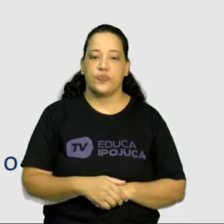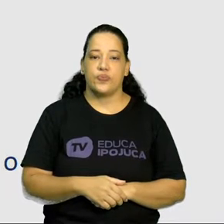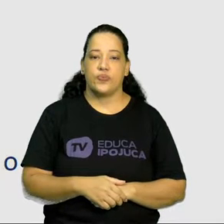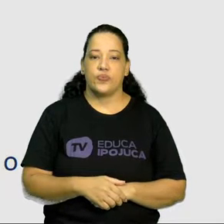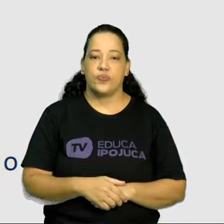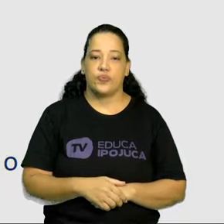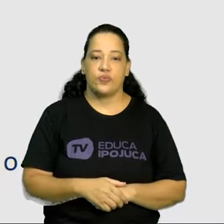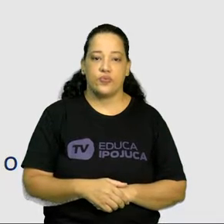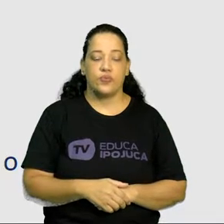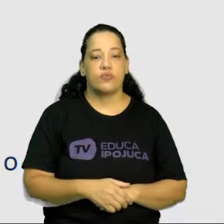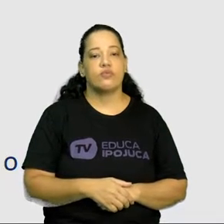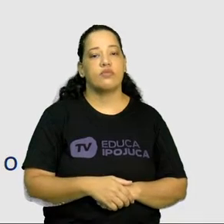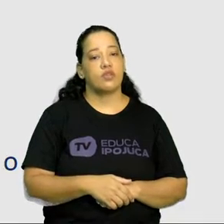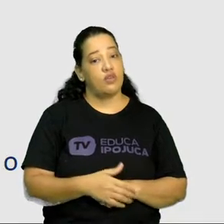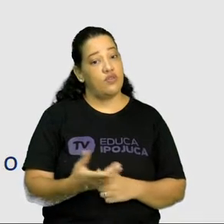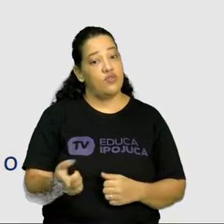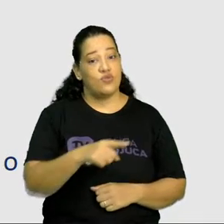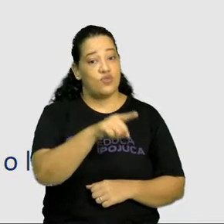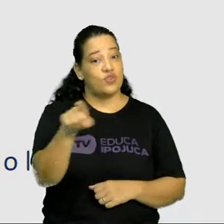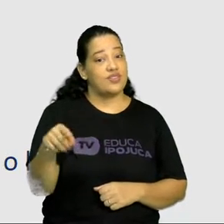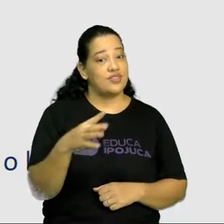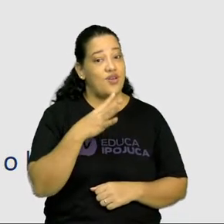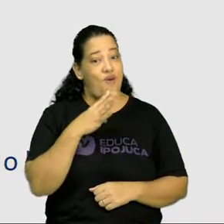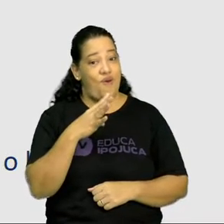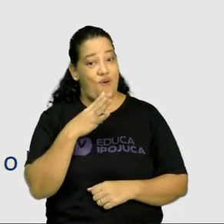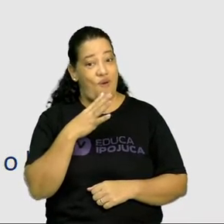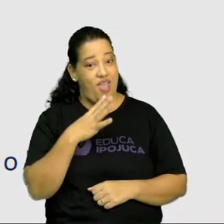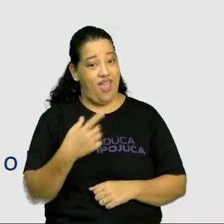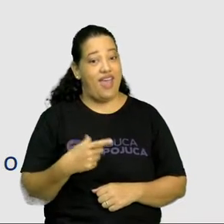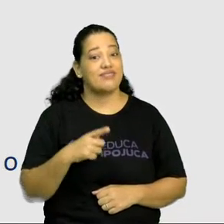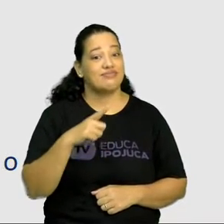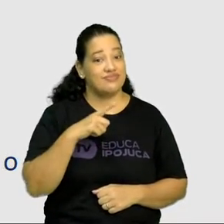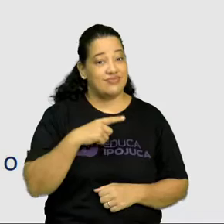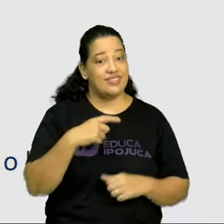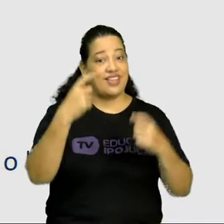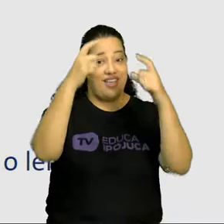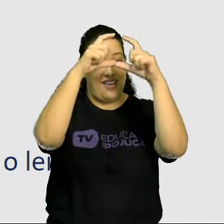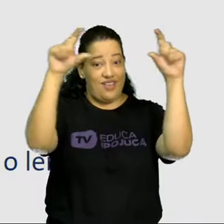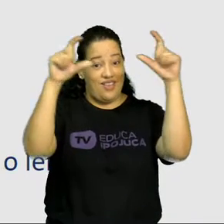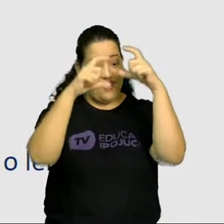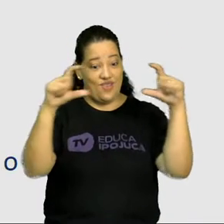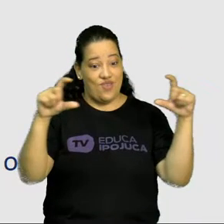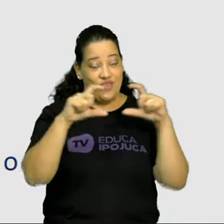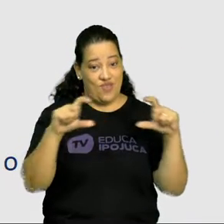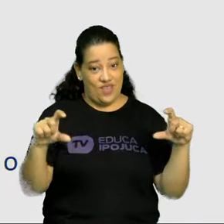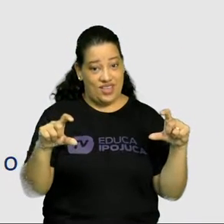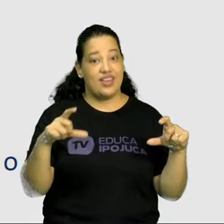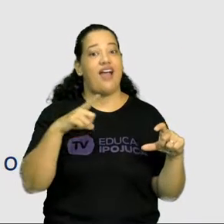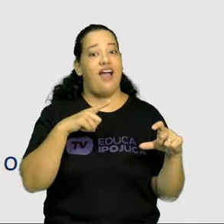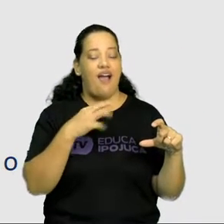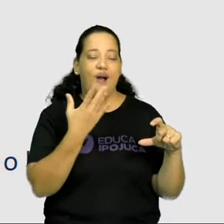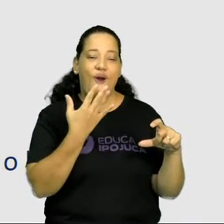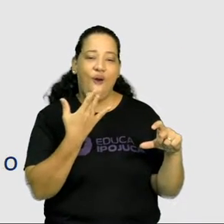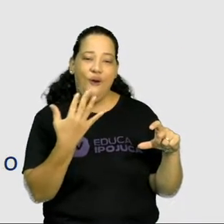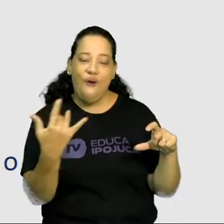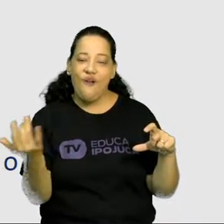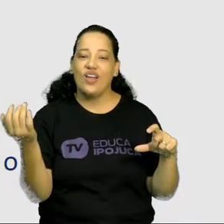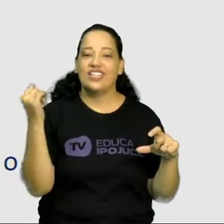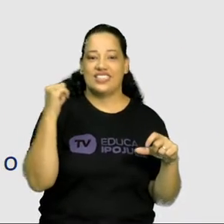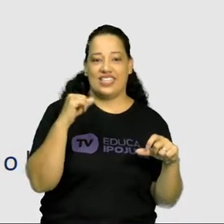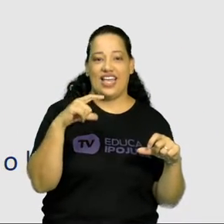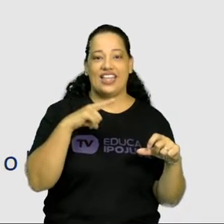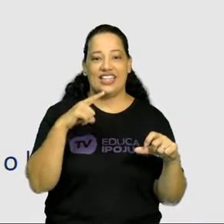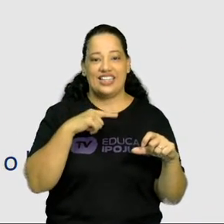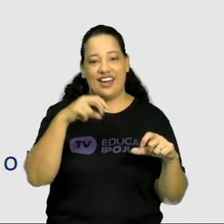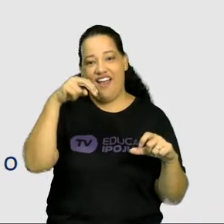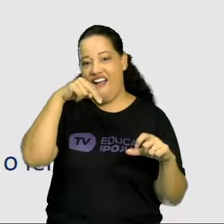E aí eu trago, quem não conhece um gibizinho? Aquela leitura gostosa, colorida, né? E aí eu trago um gibizinho da